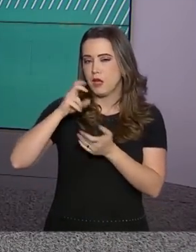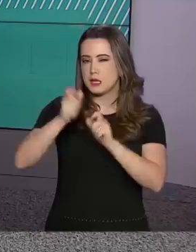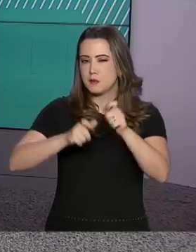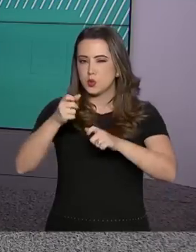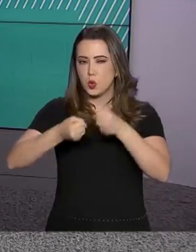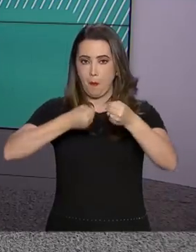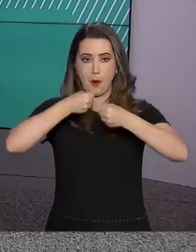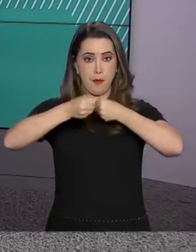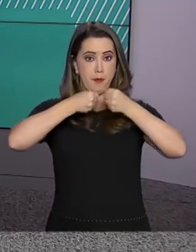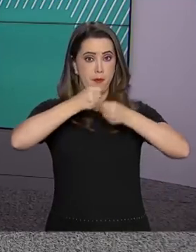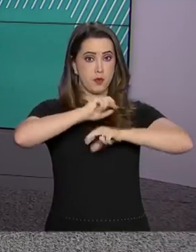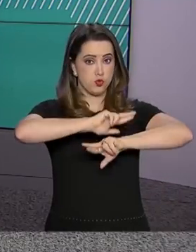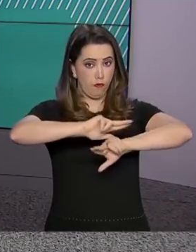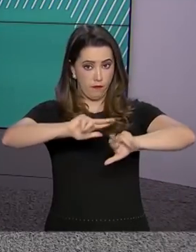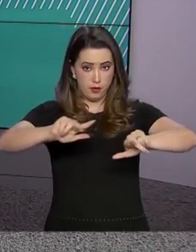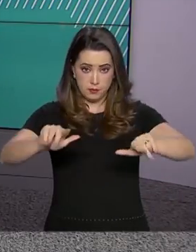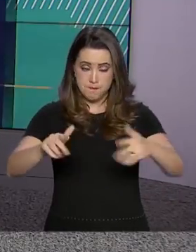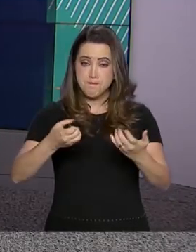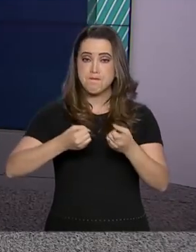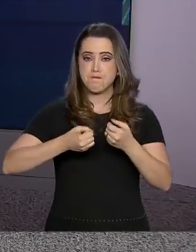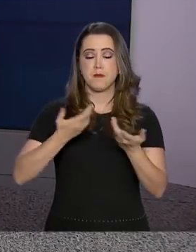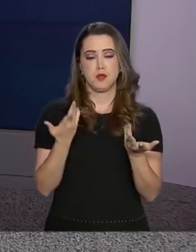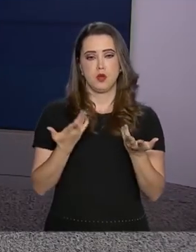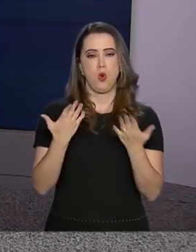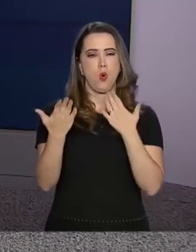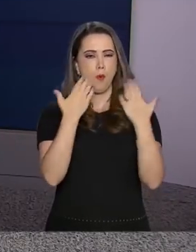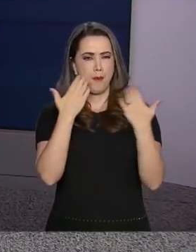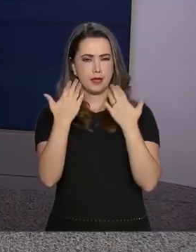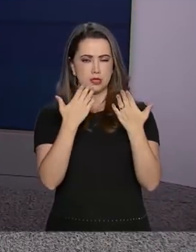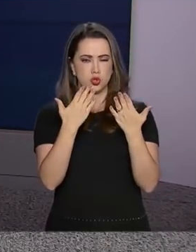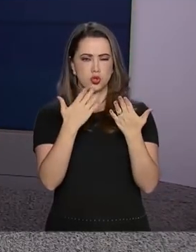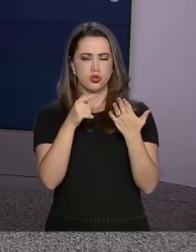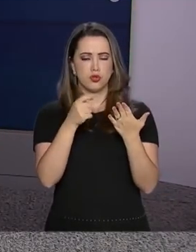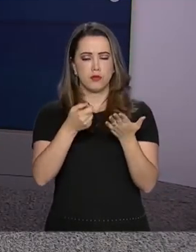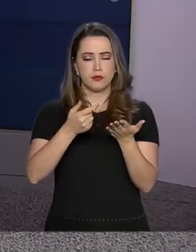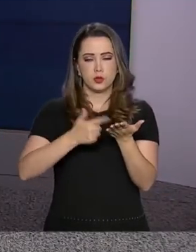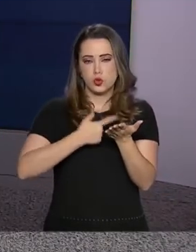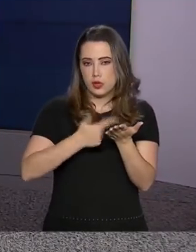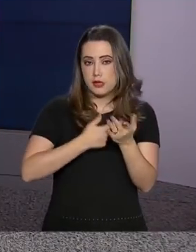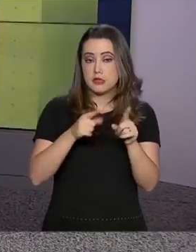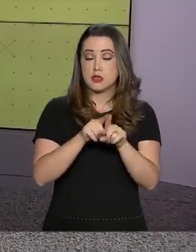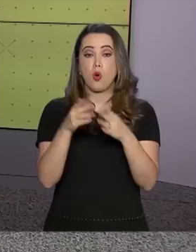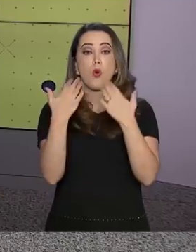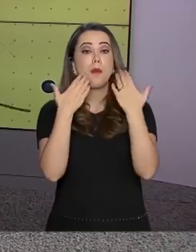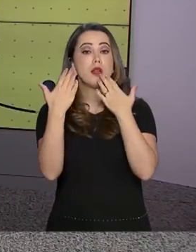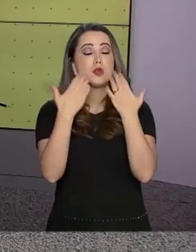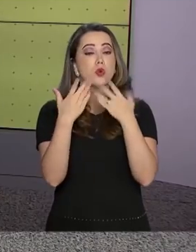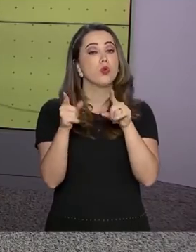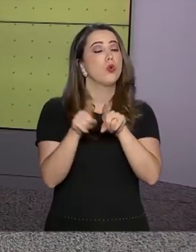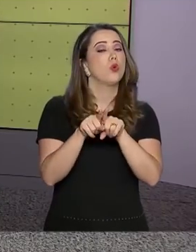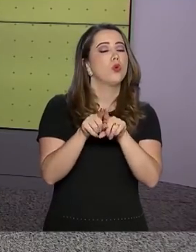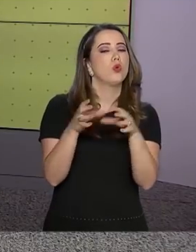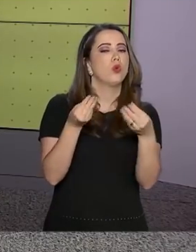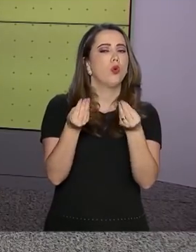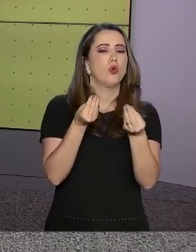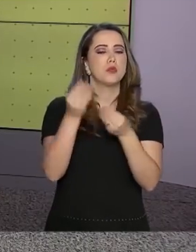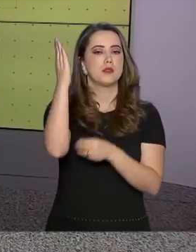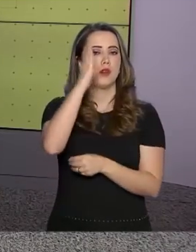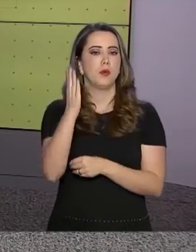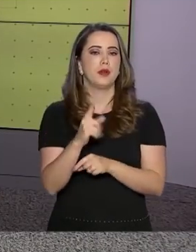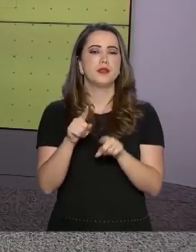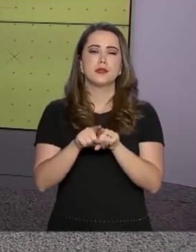jornalistas. Além de fazer um balanço sobre o setor no Brasil, o ministro falou sobre o contingenciamento no orçamento das